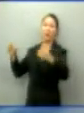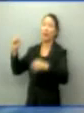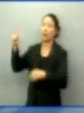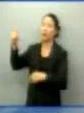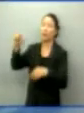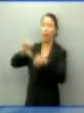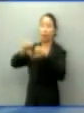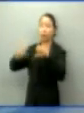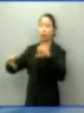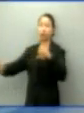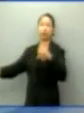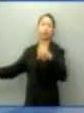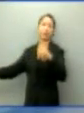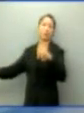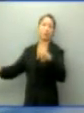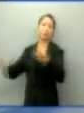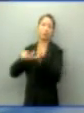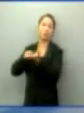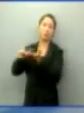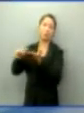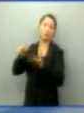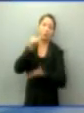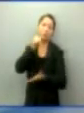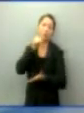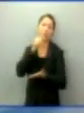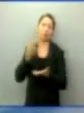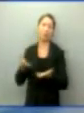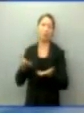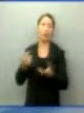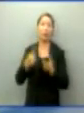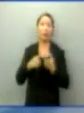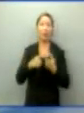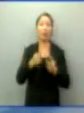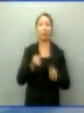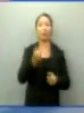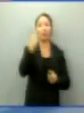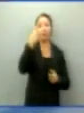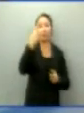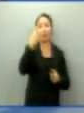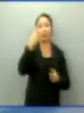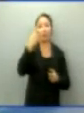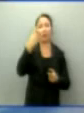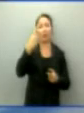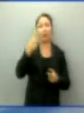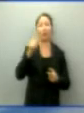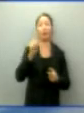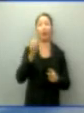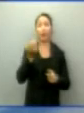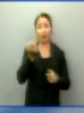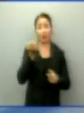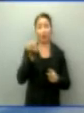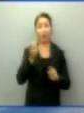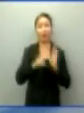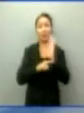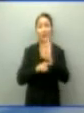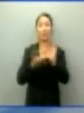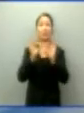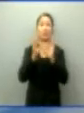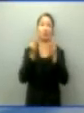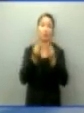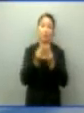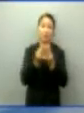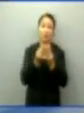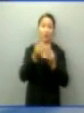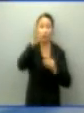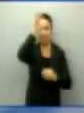corrigir essas distorções. Quero ser a primeira governadora do Estado de Mato Grosso para poder abraçar as famílias de Mato Grosso e dar às pessoas que